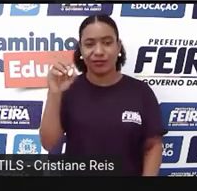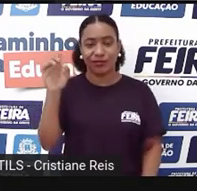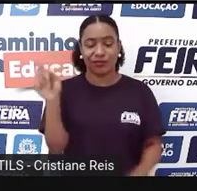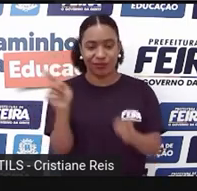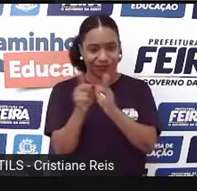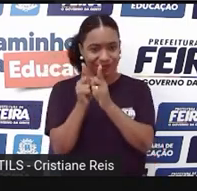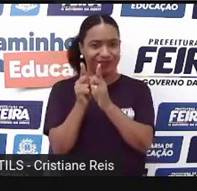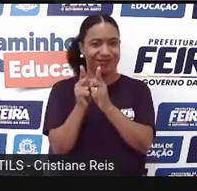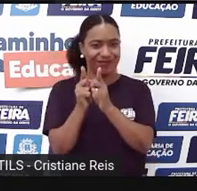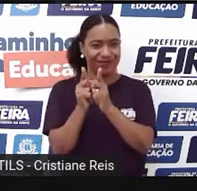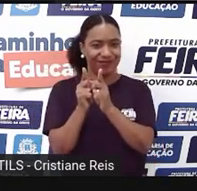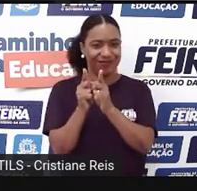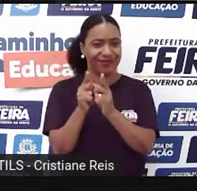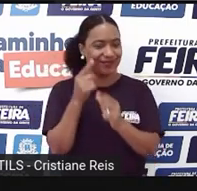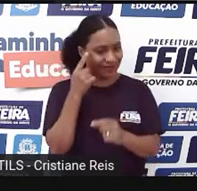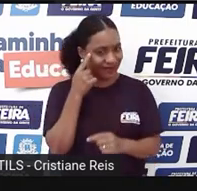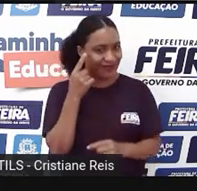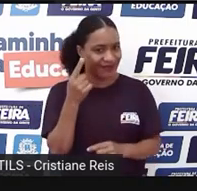é a forma Contrada